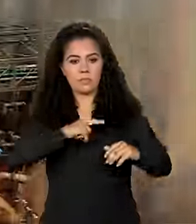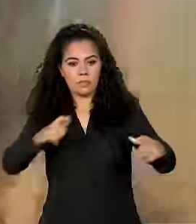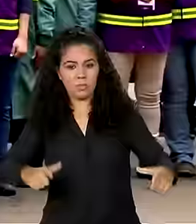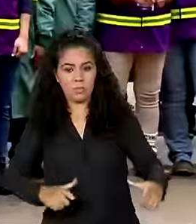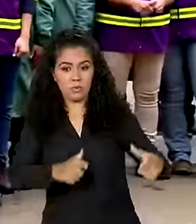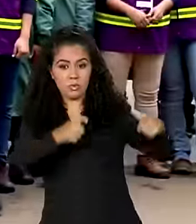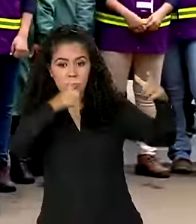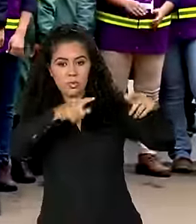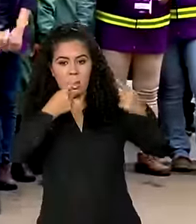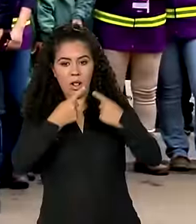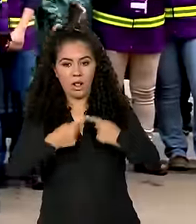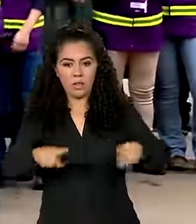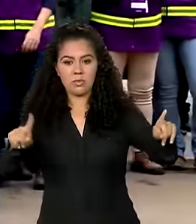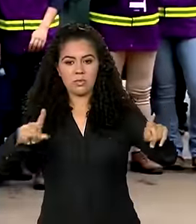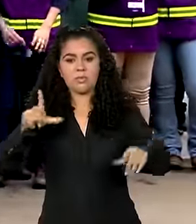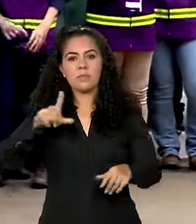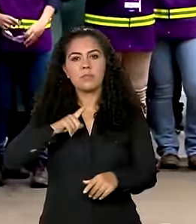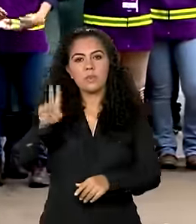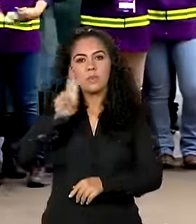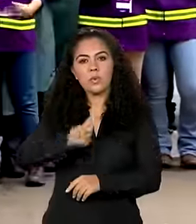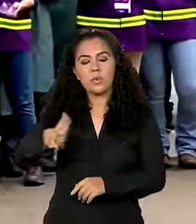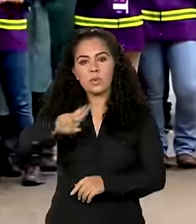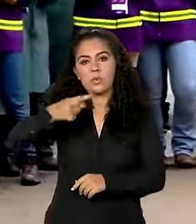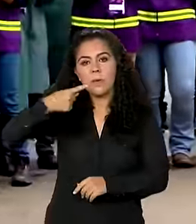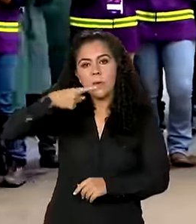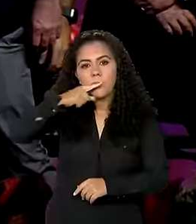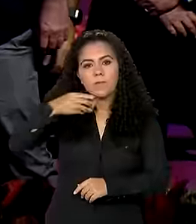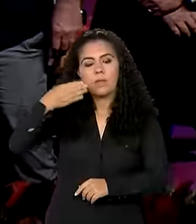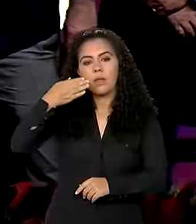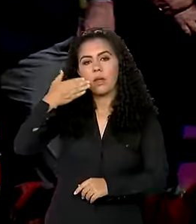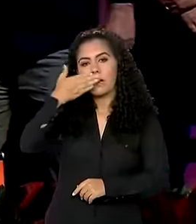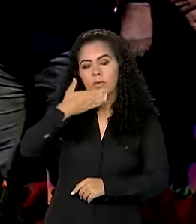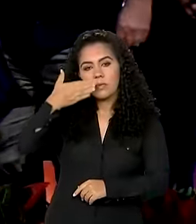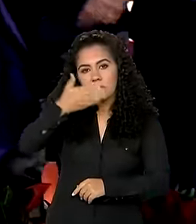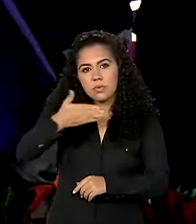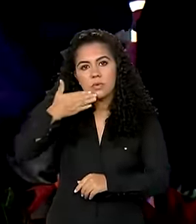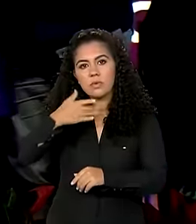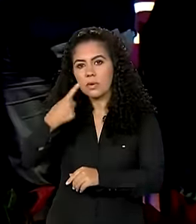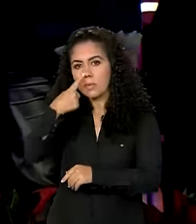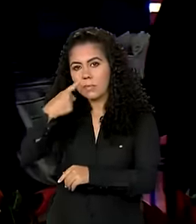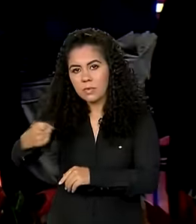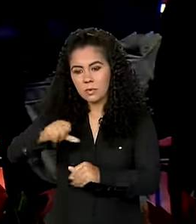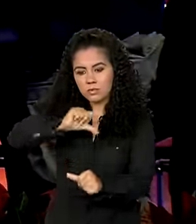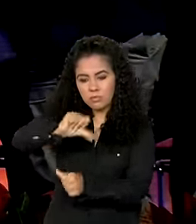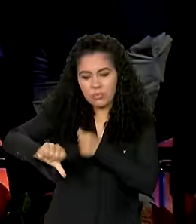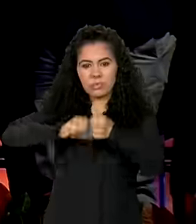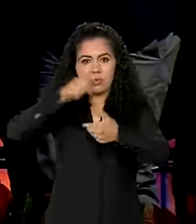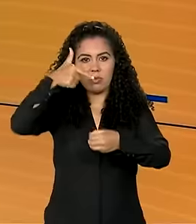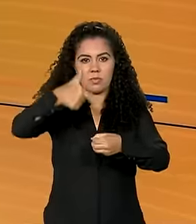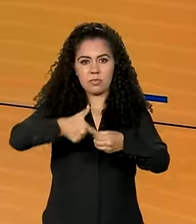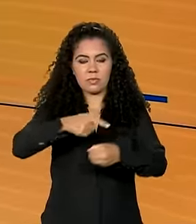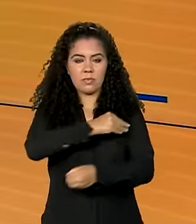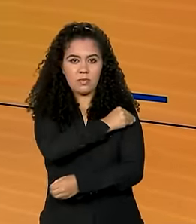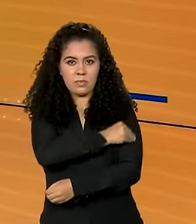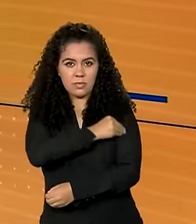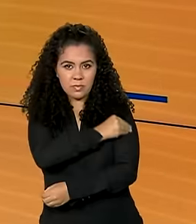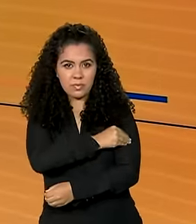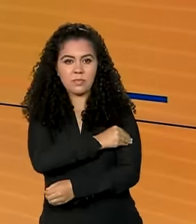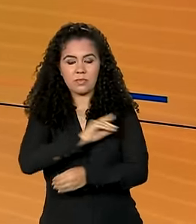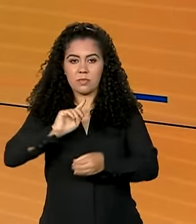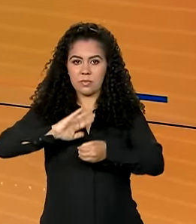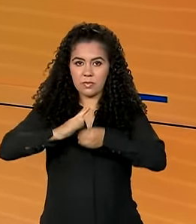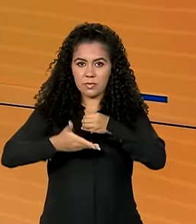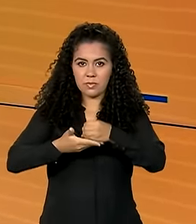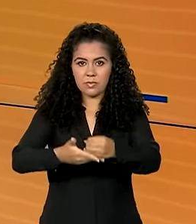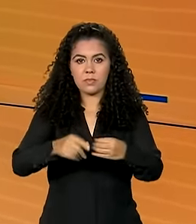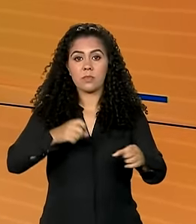produzido com bagaço de cana e capacidade de produção de 82 mil litros de combustível limpo. Obras na